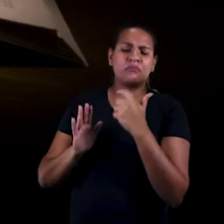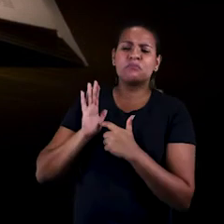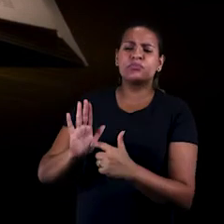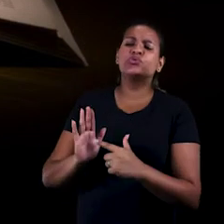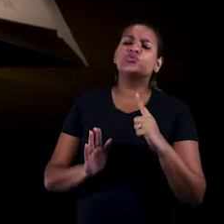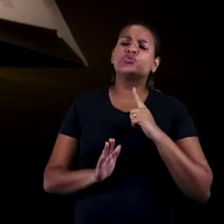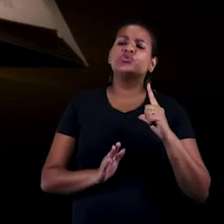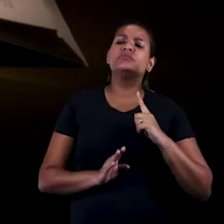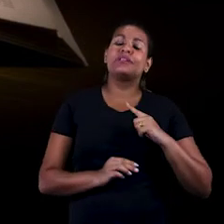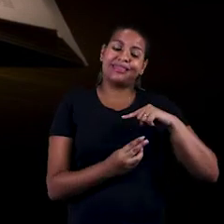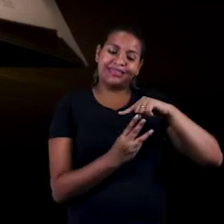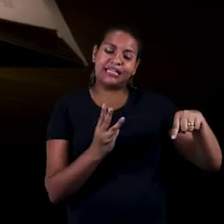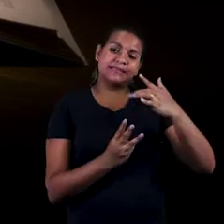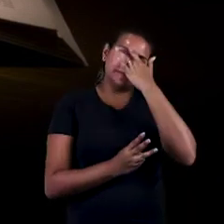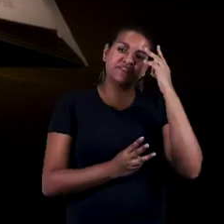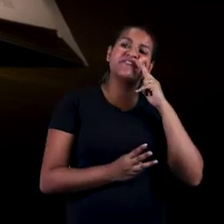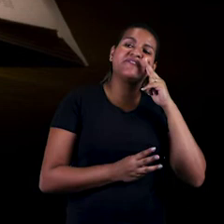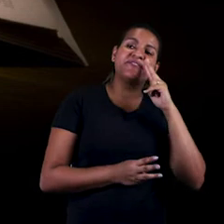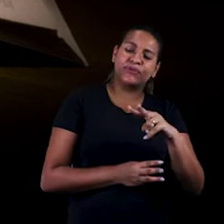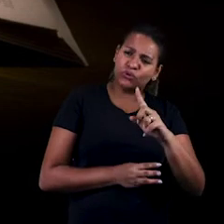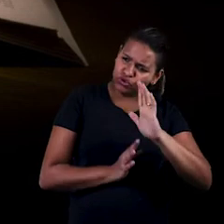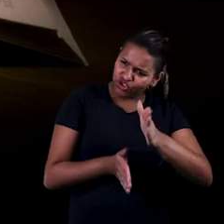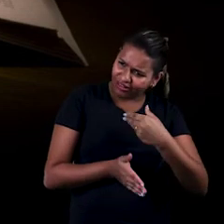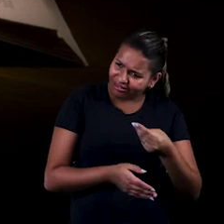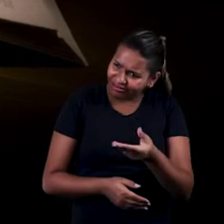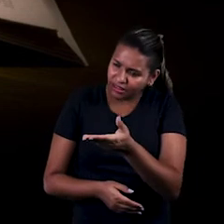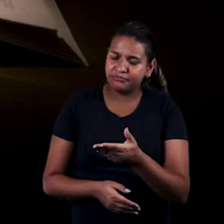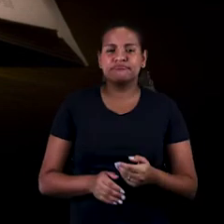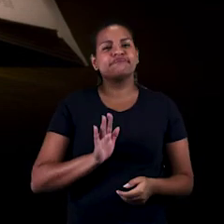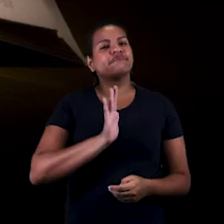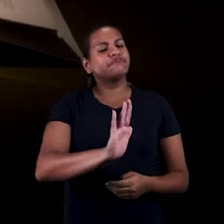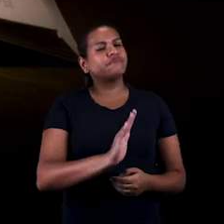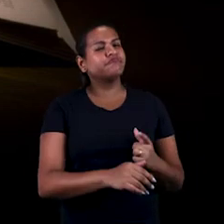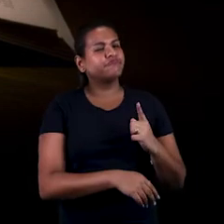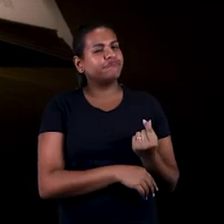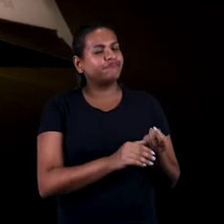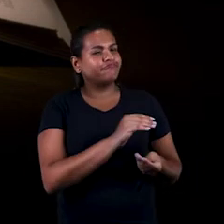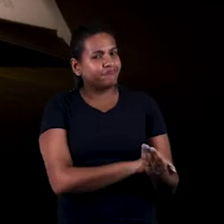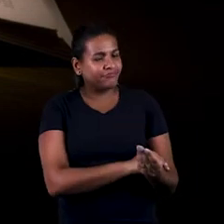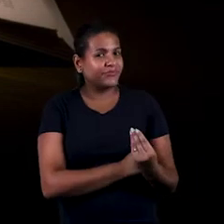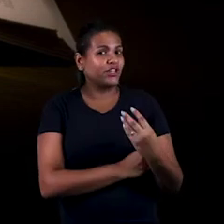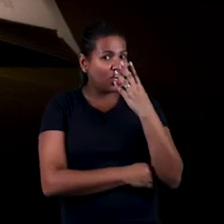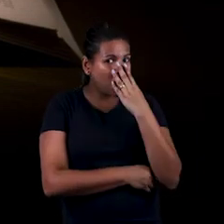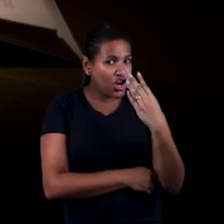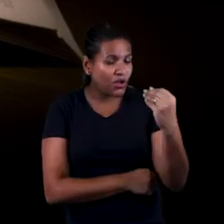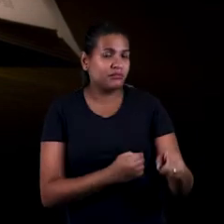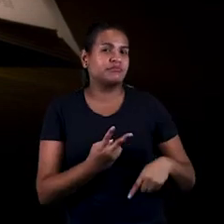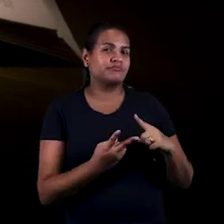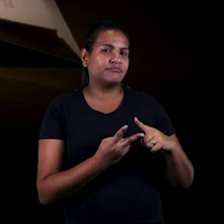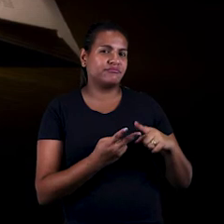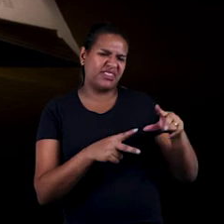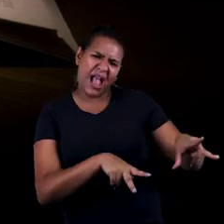três testemunhas a seu favor, as quais havia subornado. Um lobo, um abutre e um